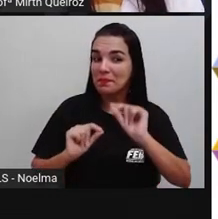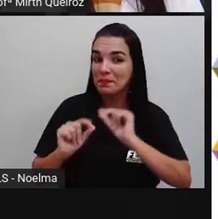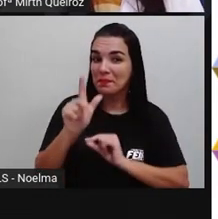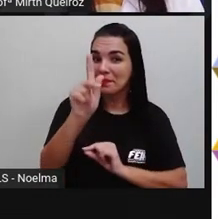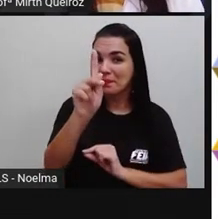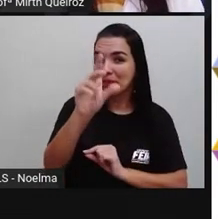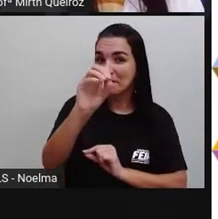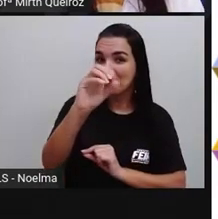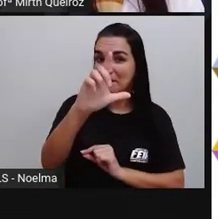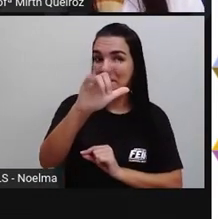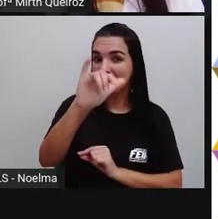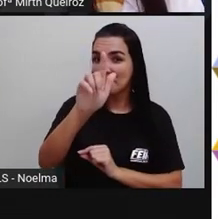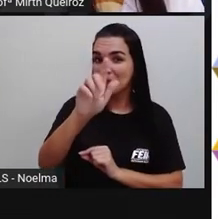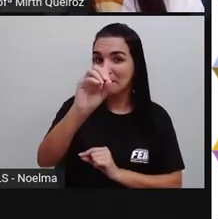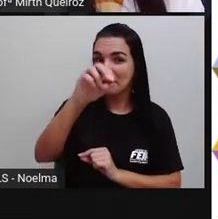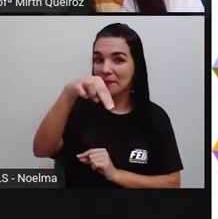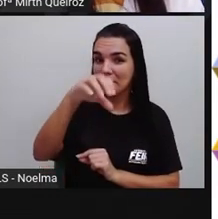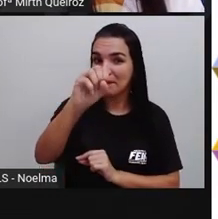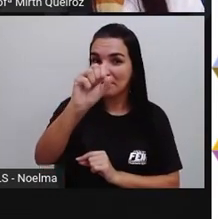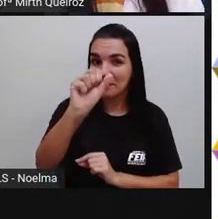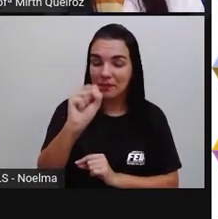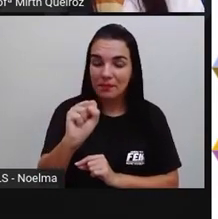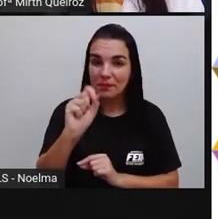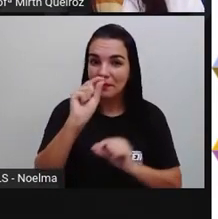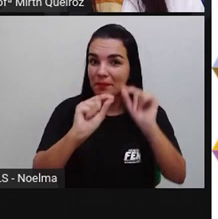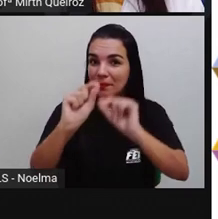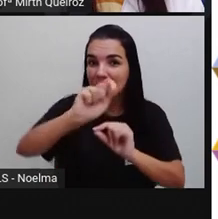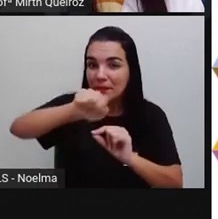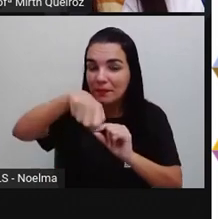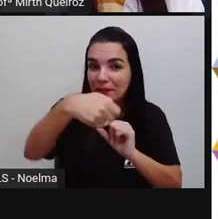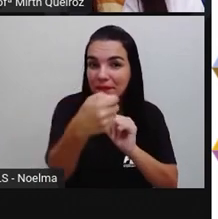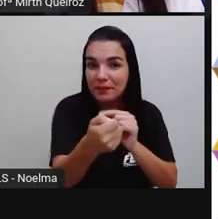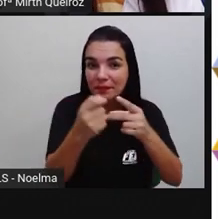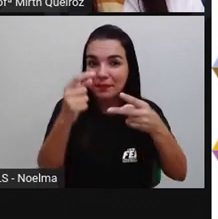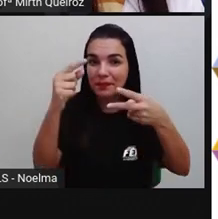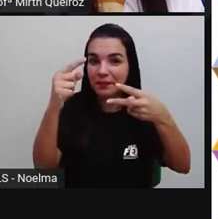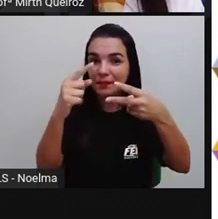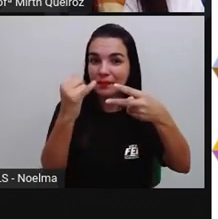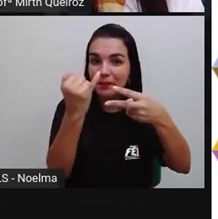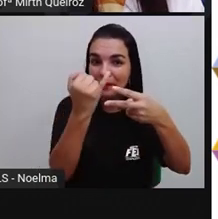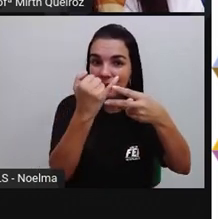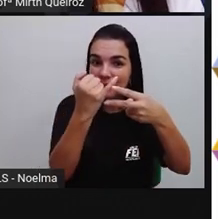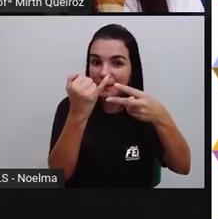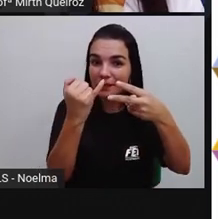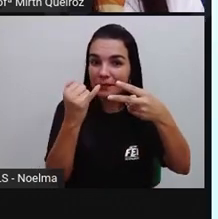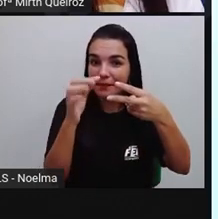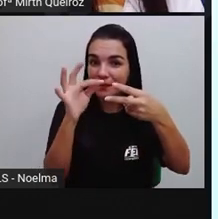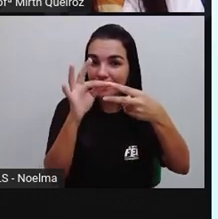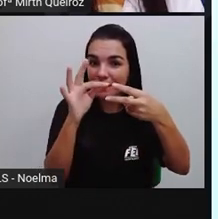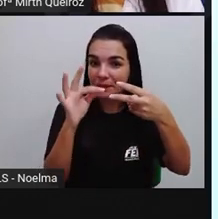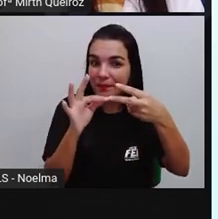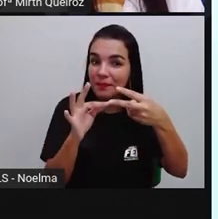a reconhecer os polígonos. Isso mesmo, vocês sabem o que são polígonos?